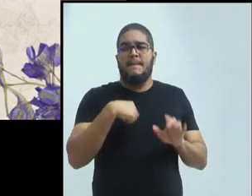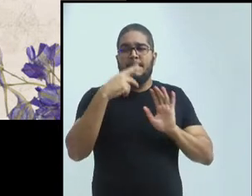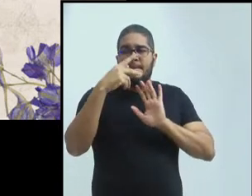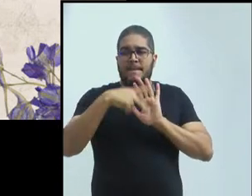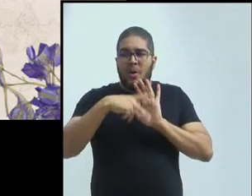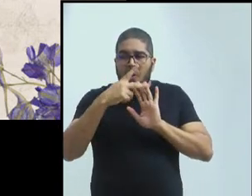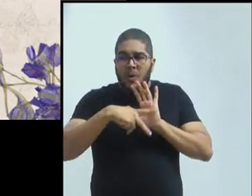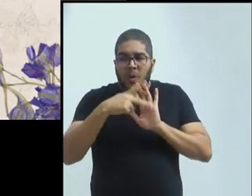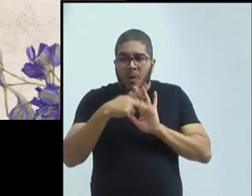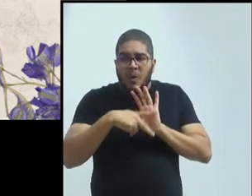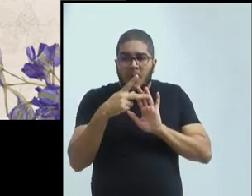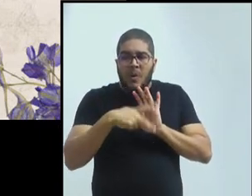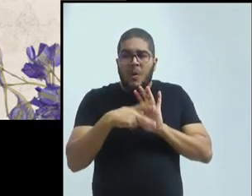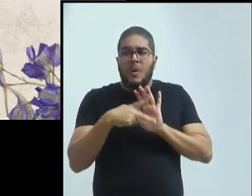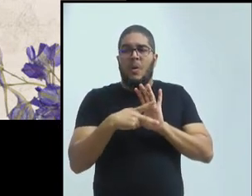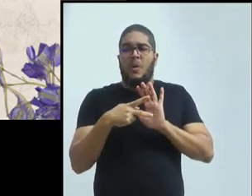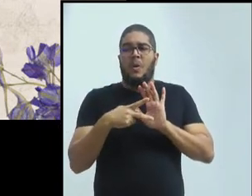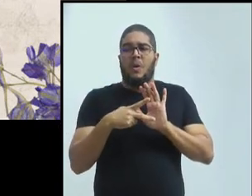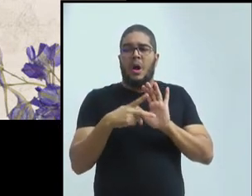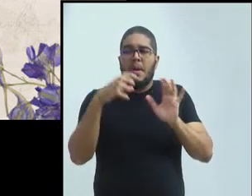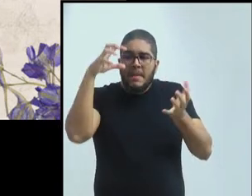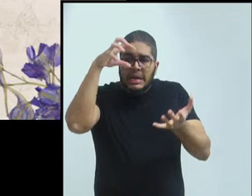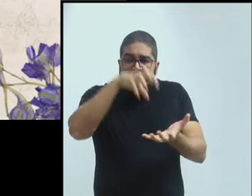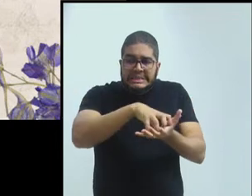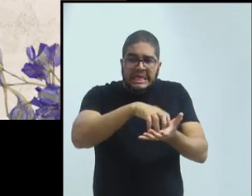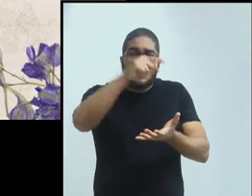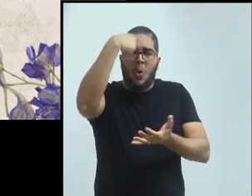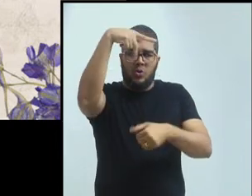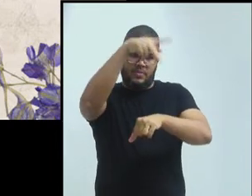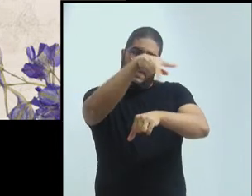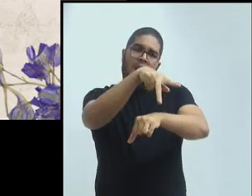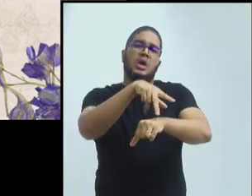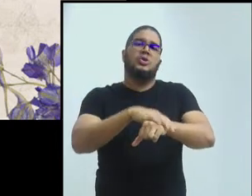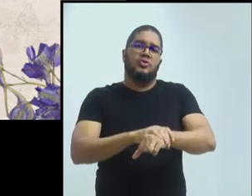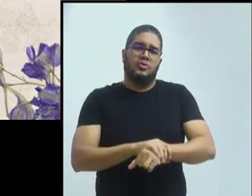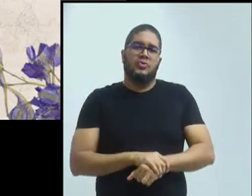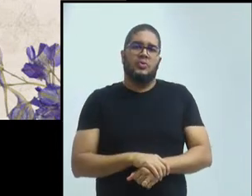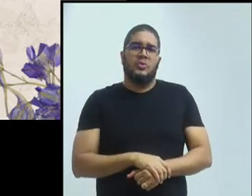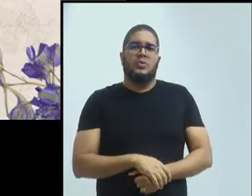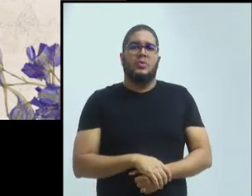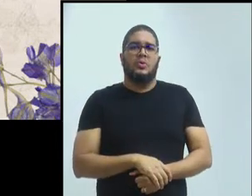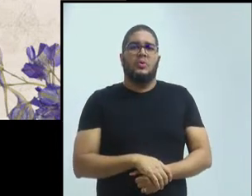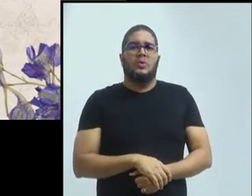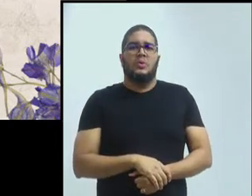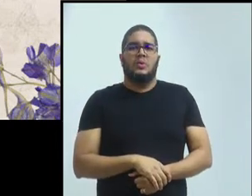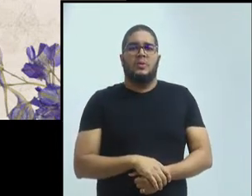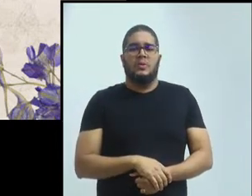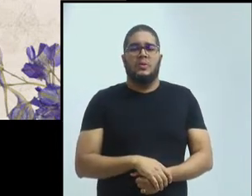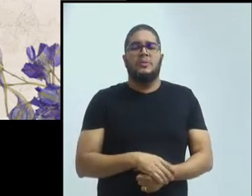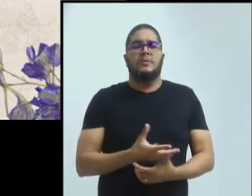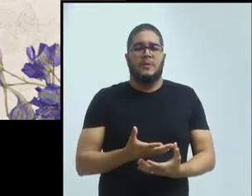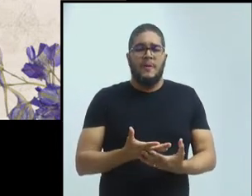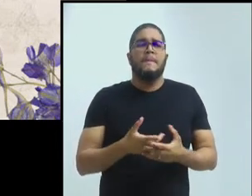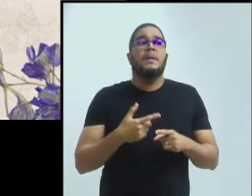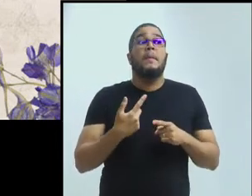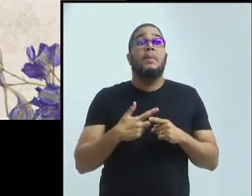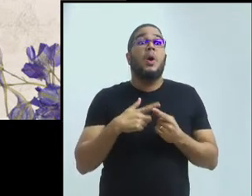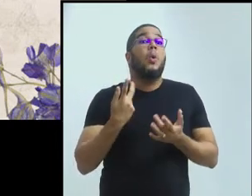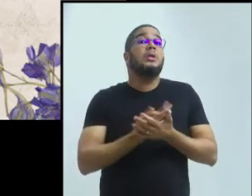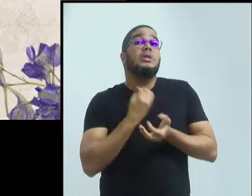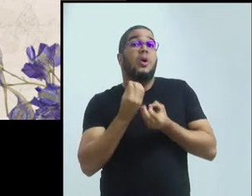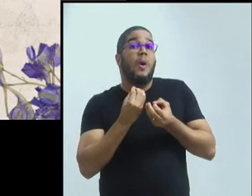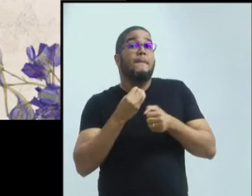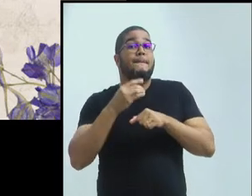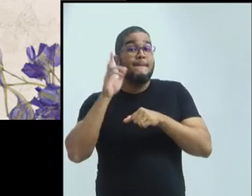do diálogo e dessa composição com professores de